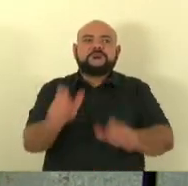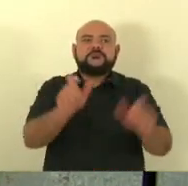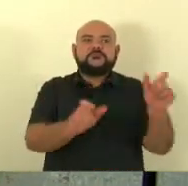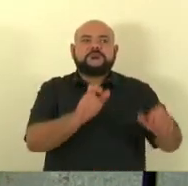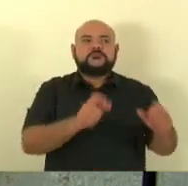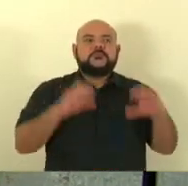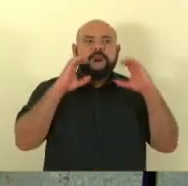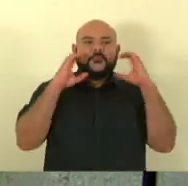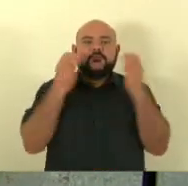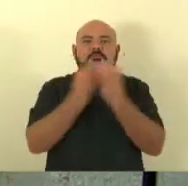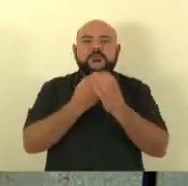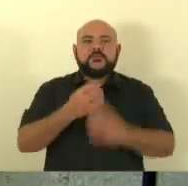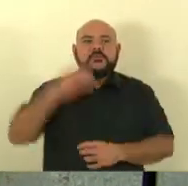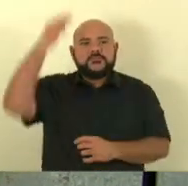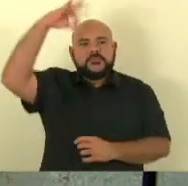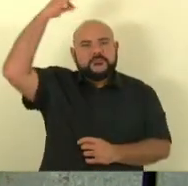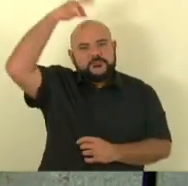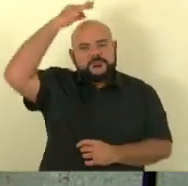capixaba que nos assiste,